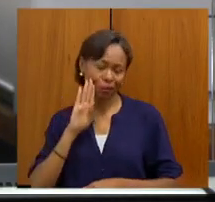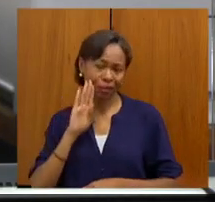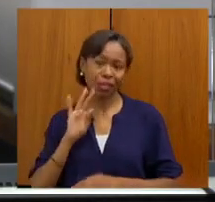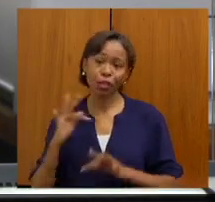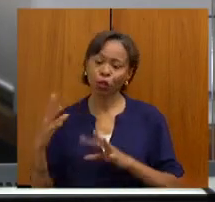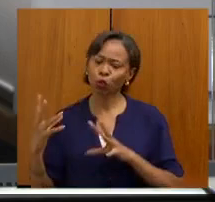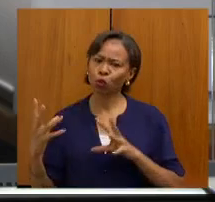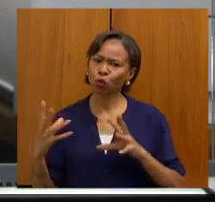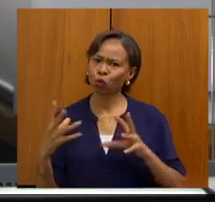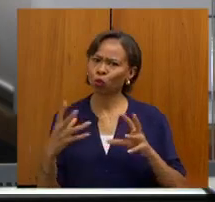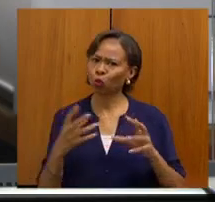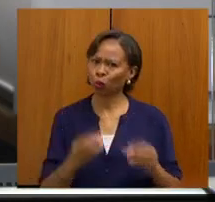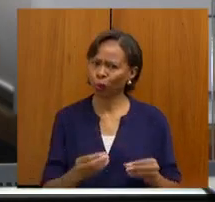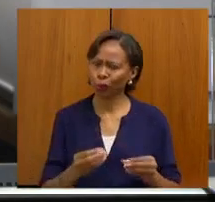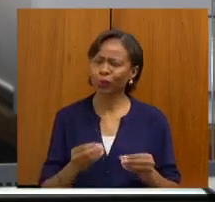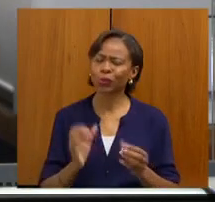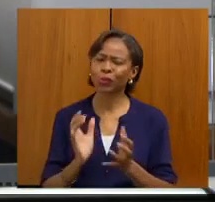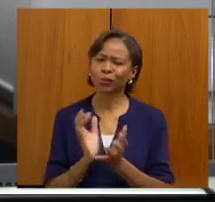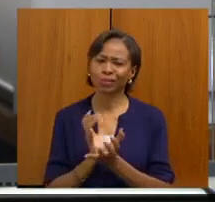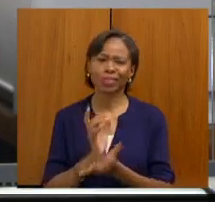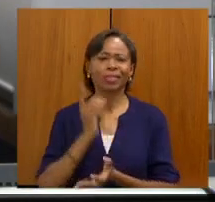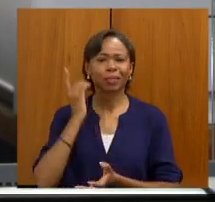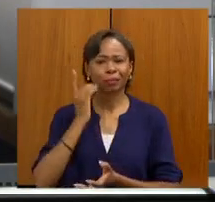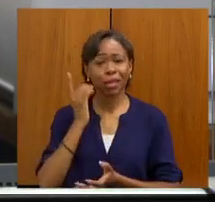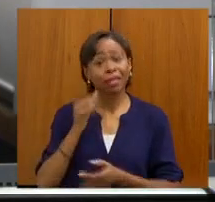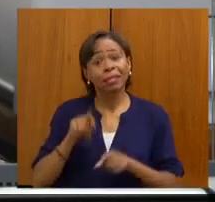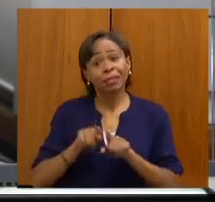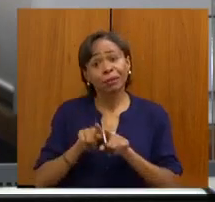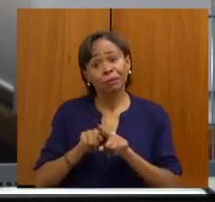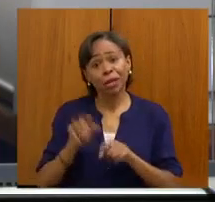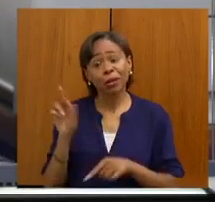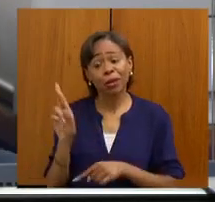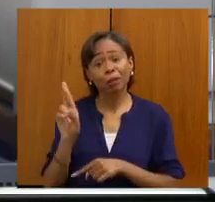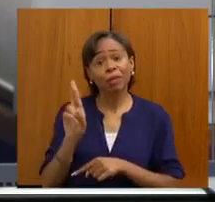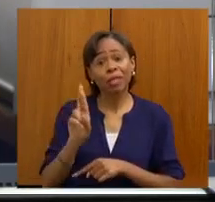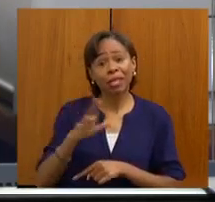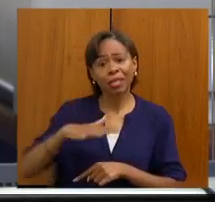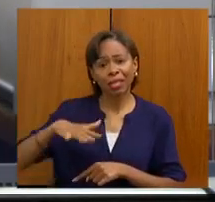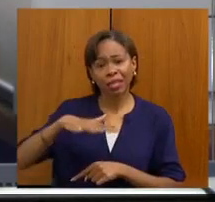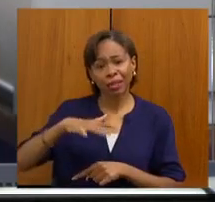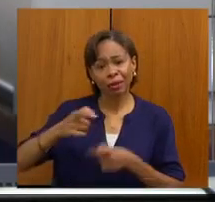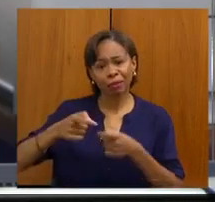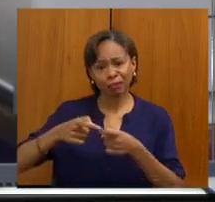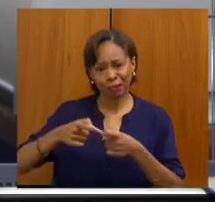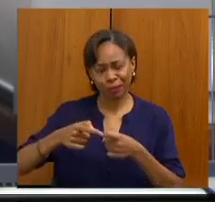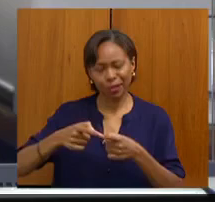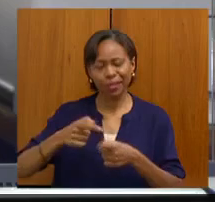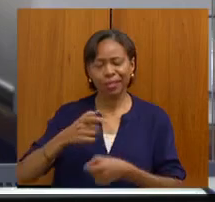os representantes, colegas médicos também, que vai acrescentar muito na discussão.